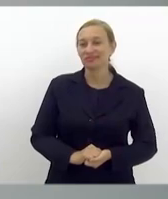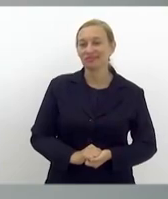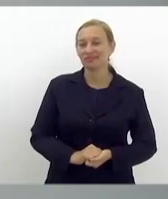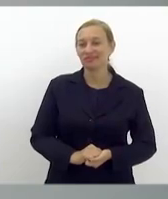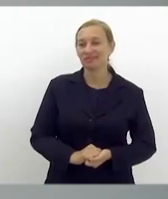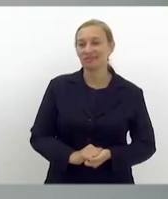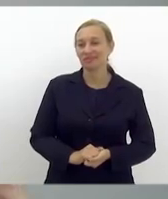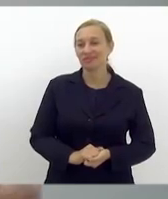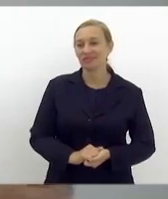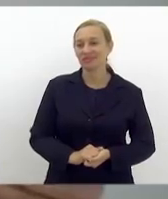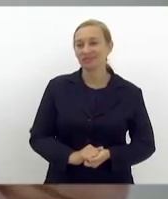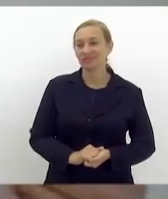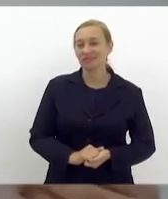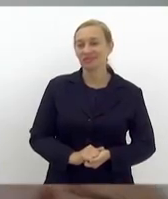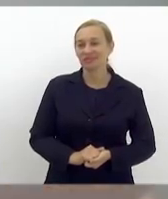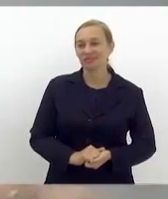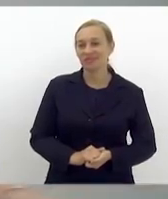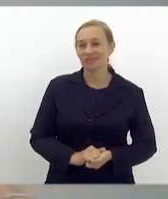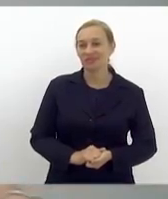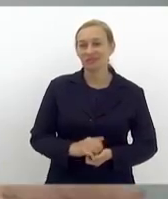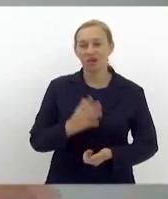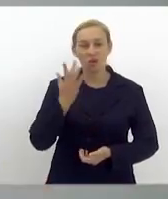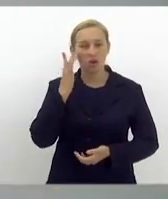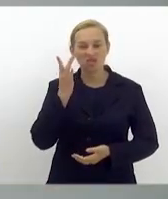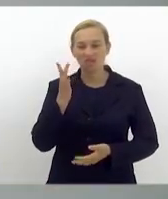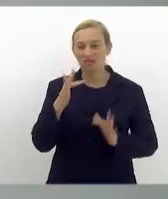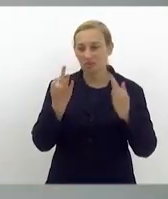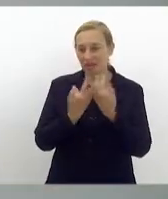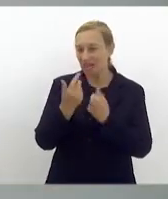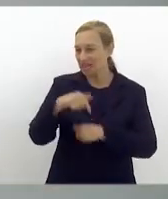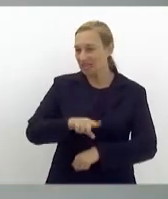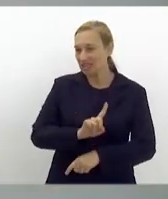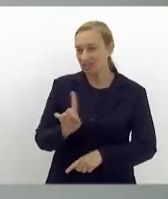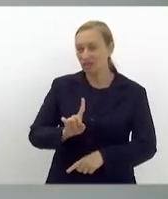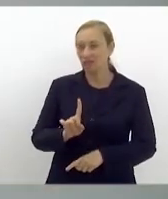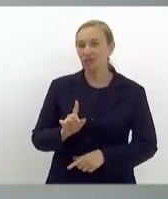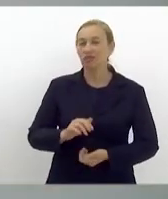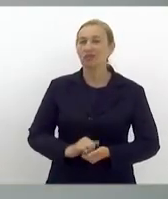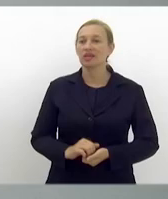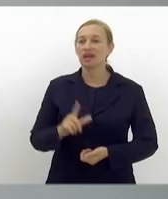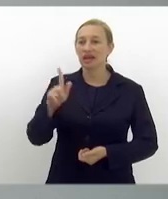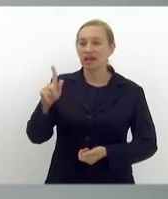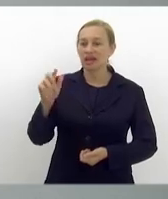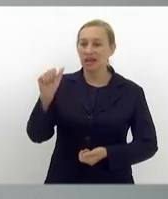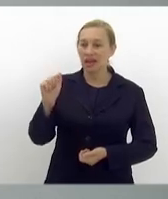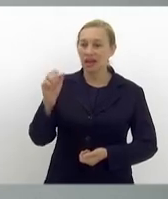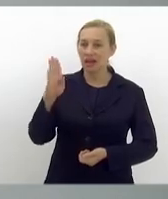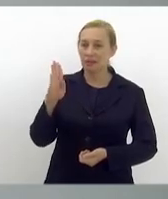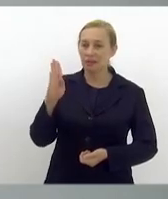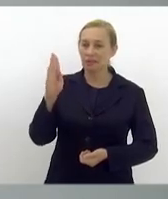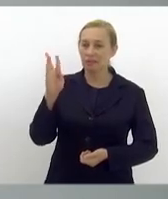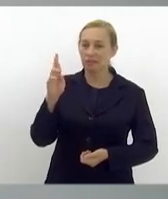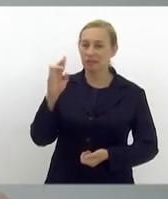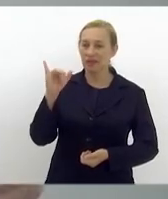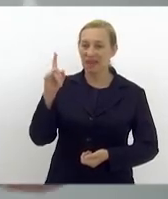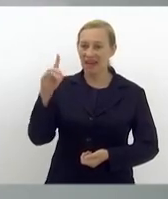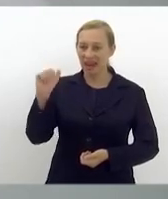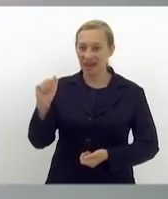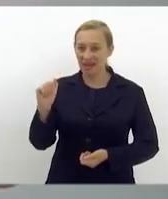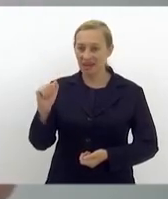algum... Provavelmente, não deve ter nenhum parente. A senhora Gabriela Monteiro.